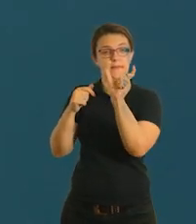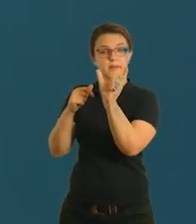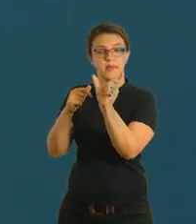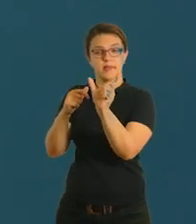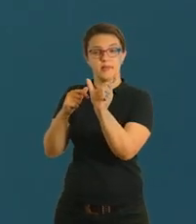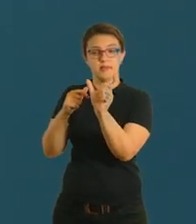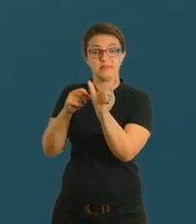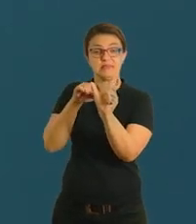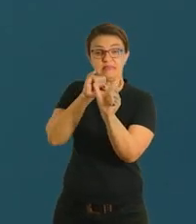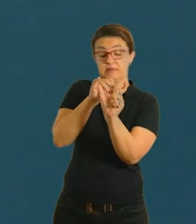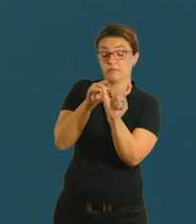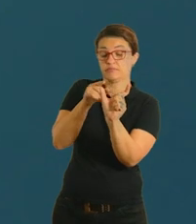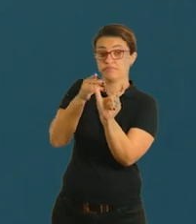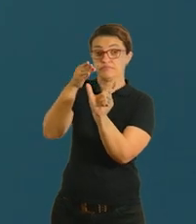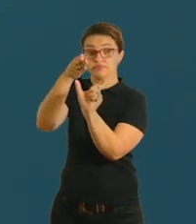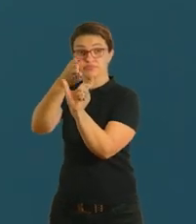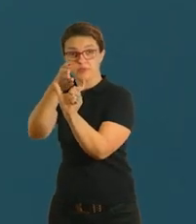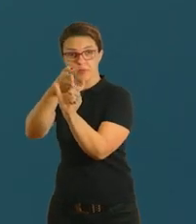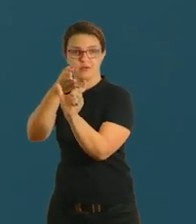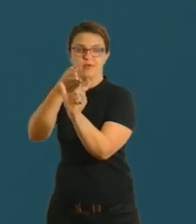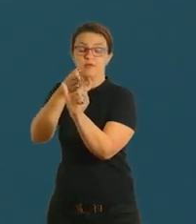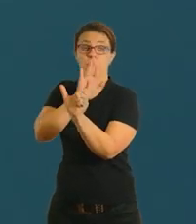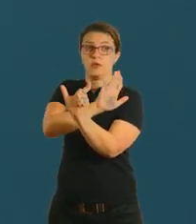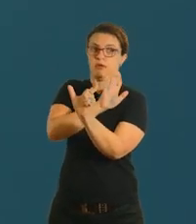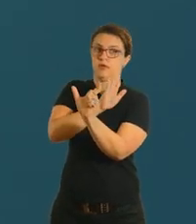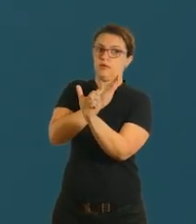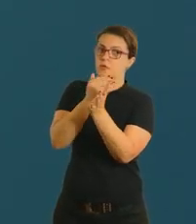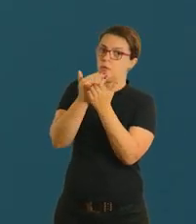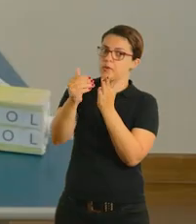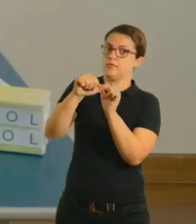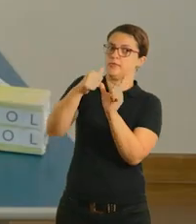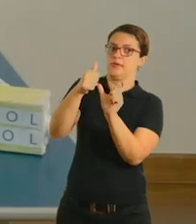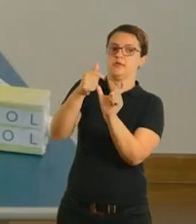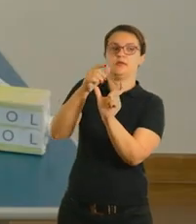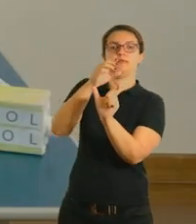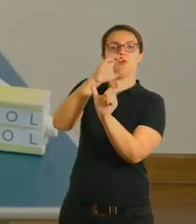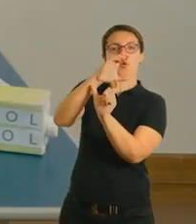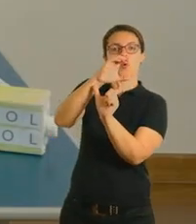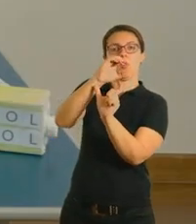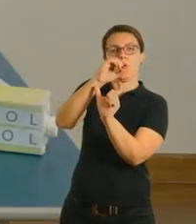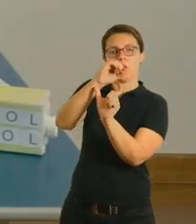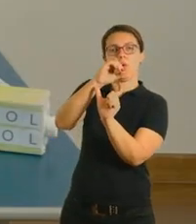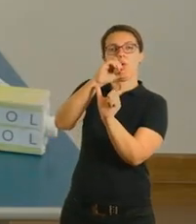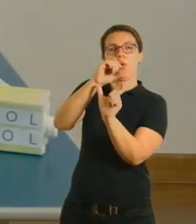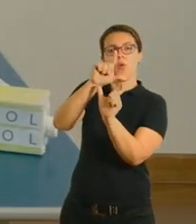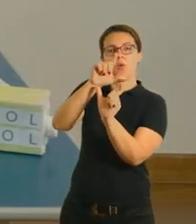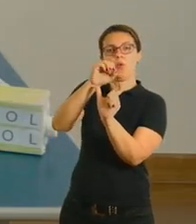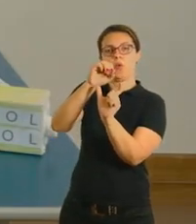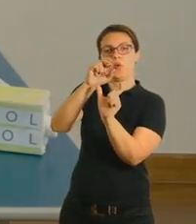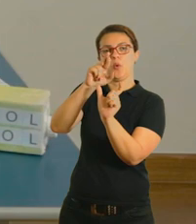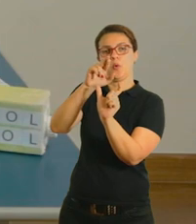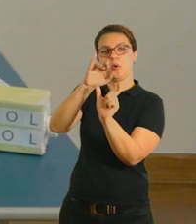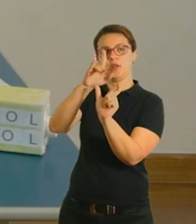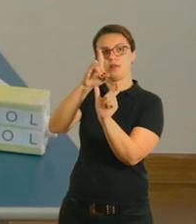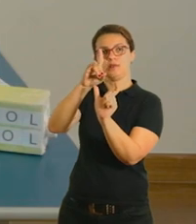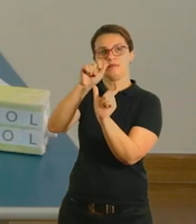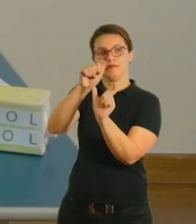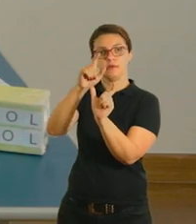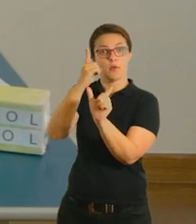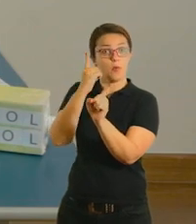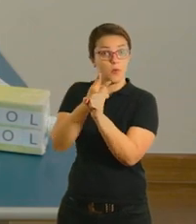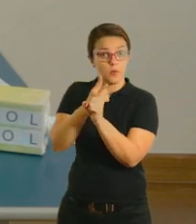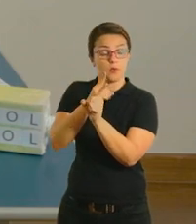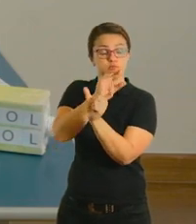aqui, você fala, espera um pouquinho. Vamos ver quais são as primeiras letras. Então, depois que ela já terminou colorida, você pode ir no